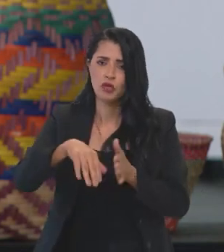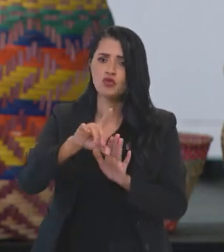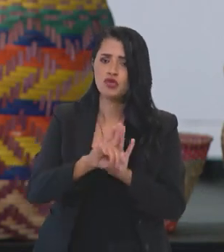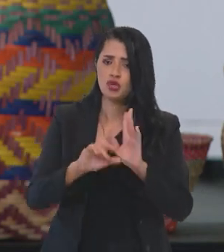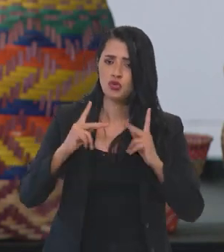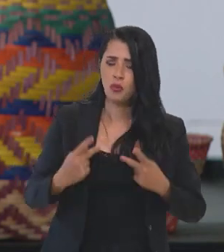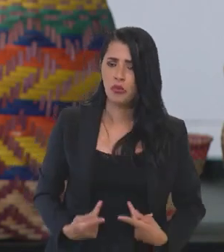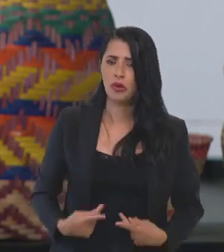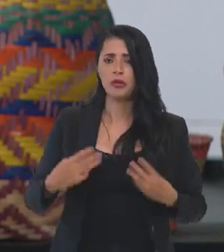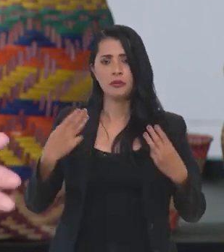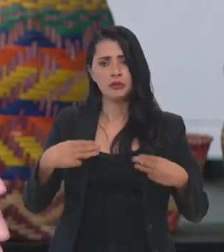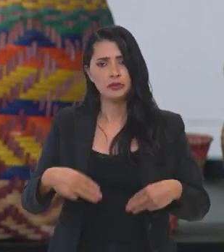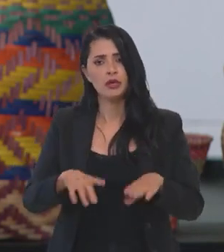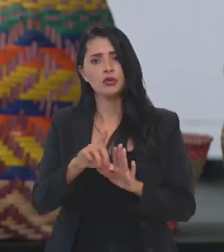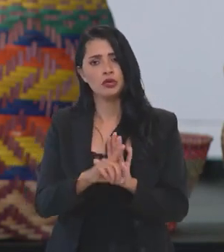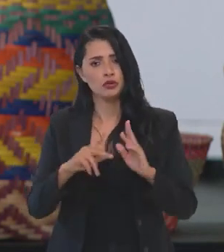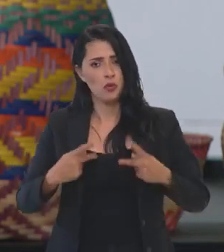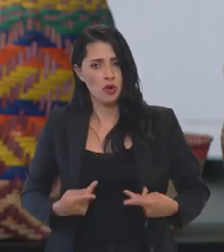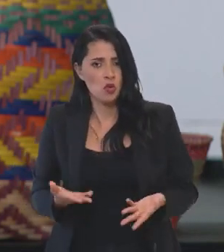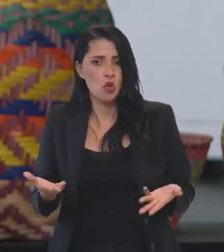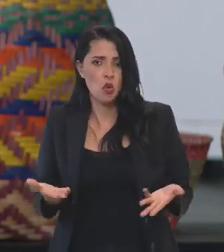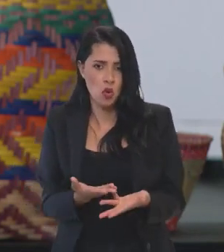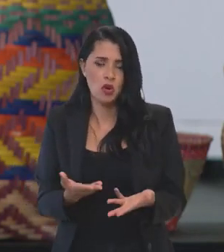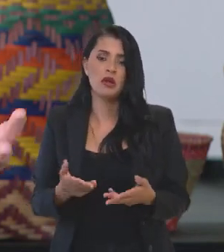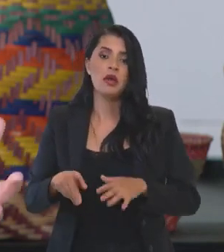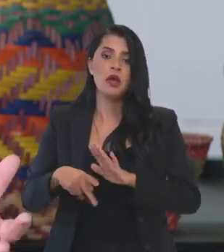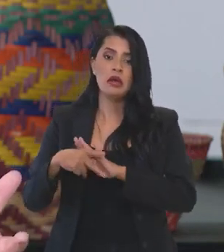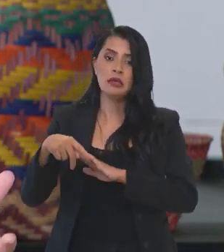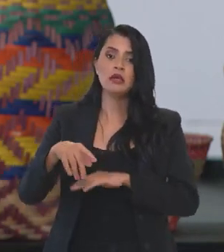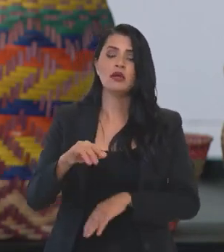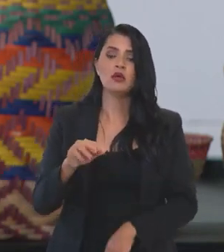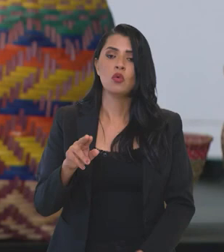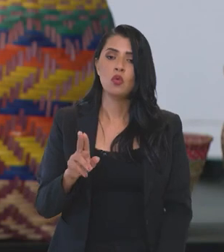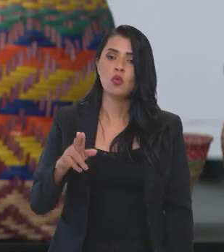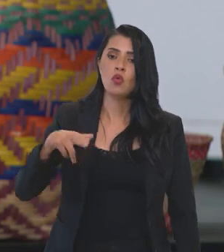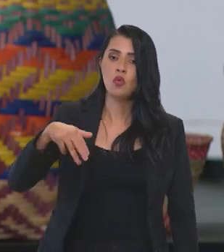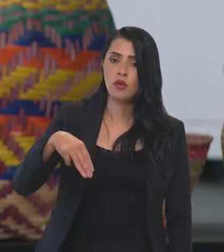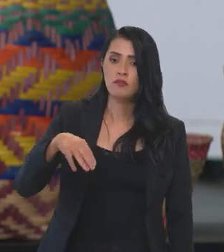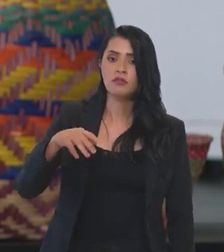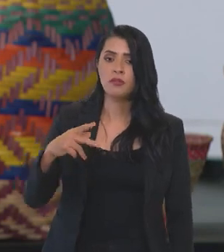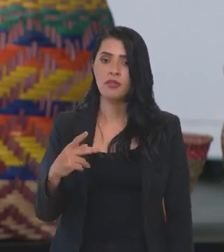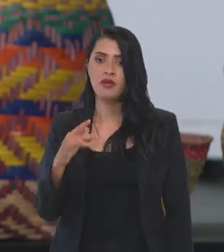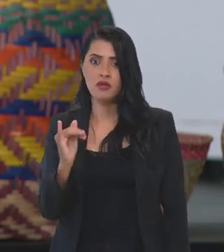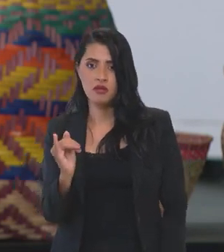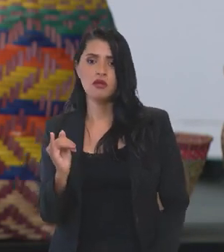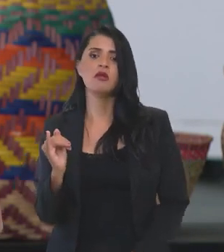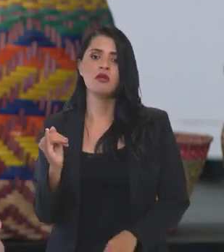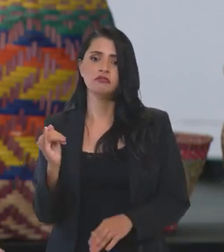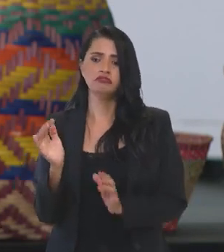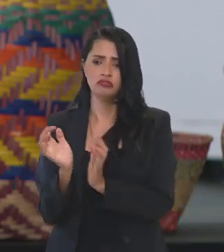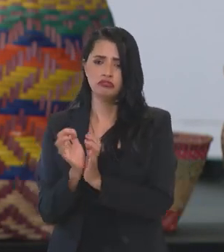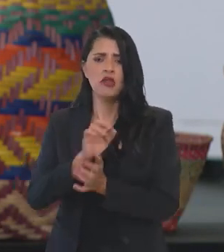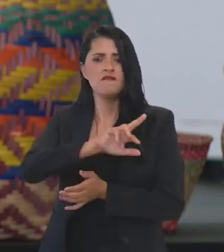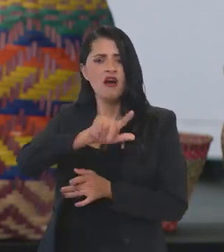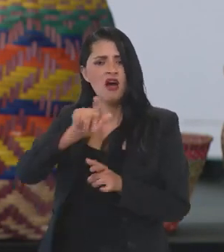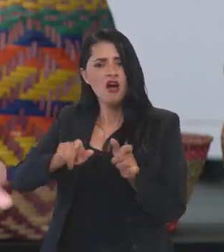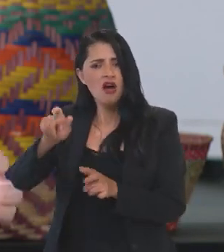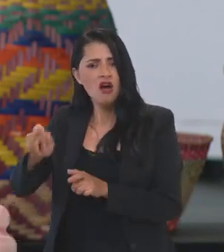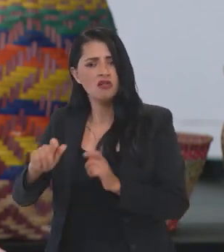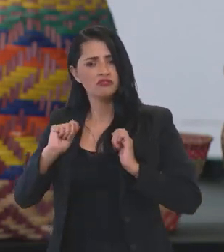Secretaria de Direitos Humanos, Ministério de Direitos Humanos agora, e a própria UMPI, então, uma série de